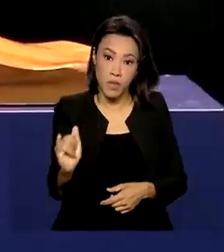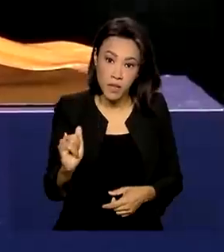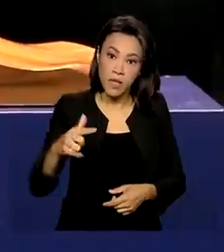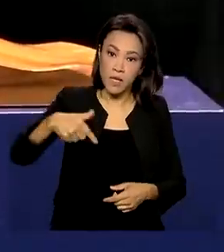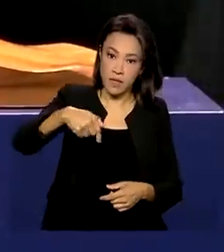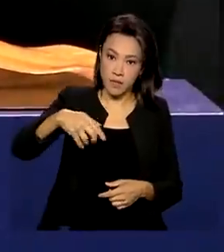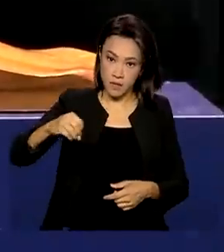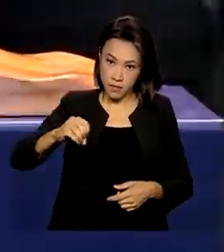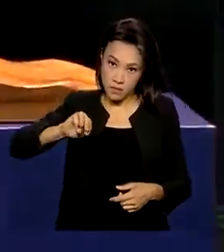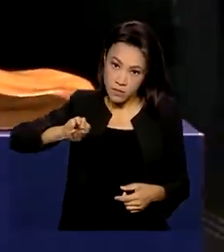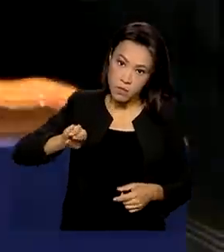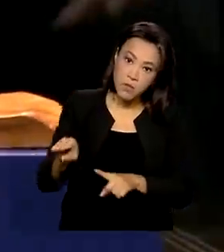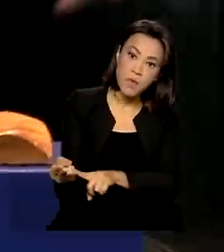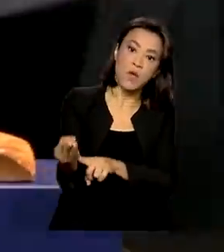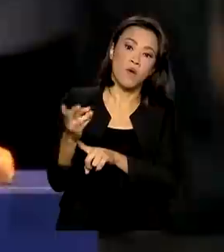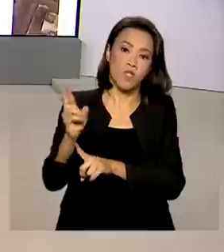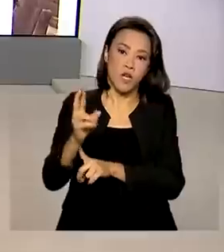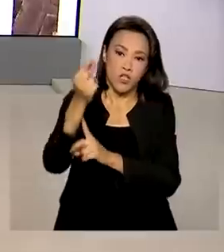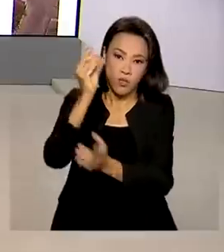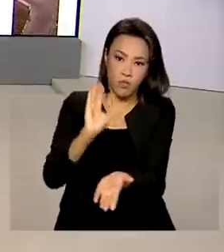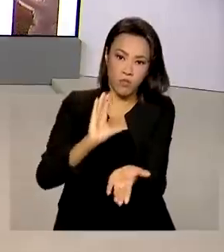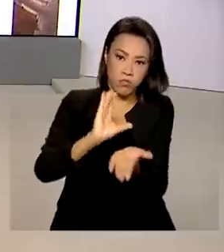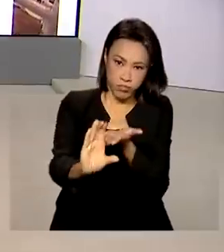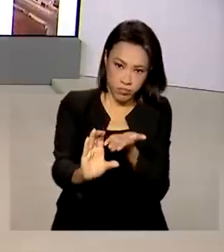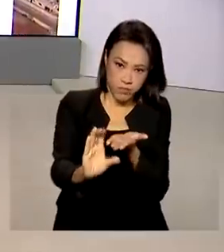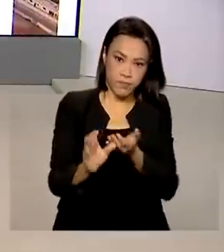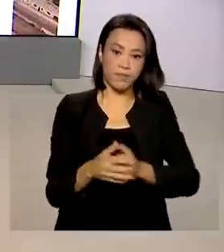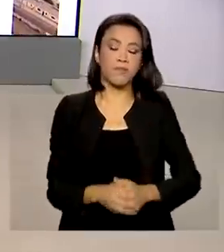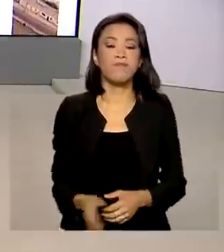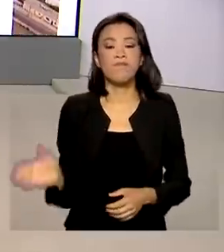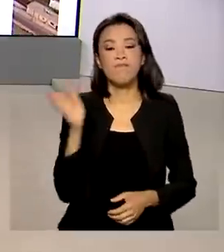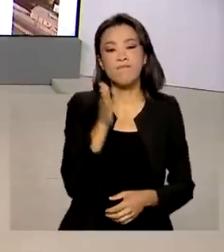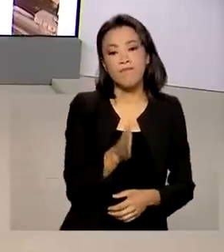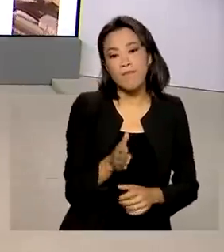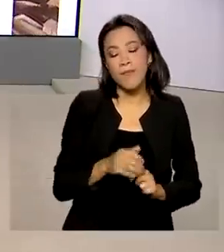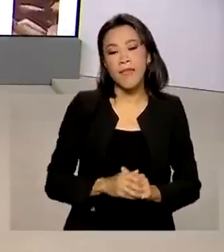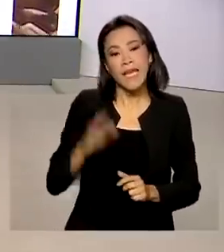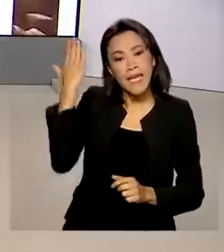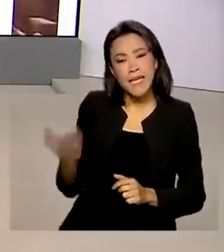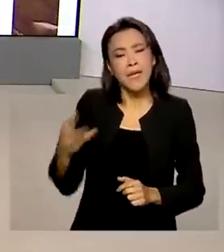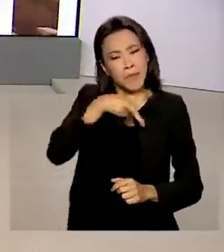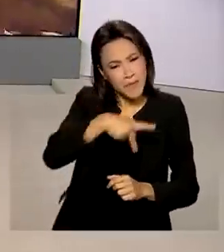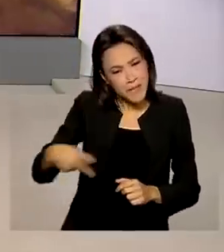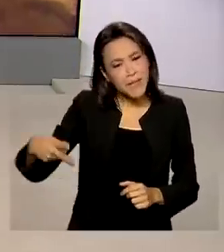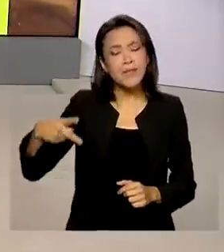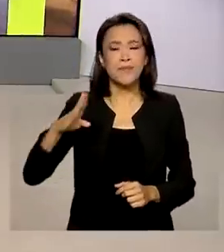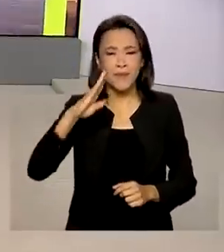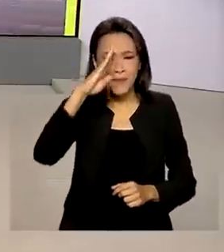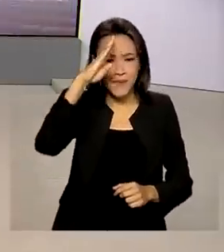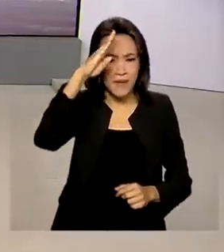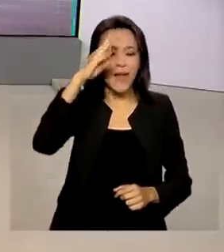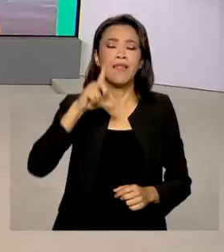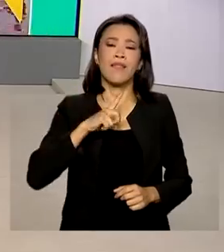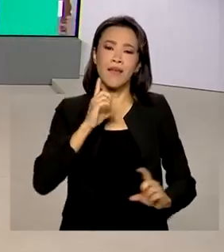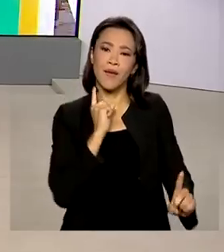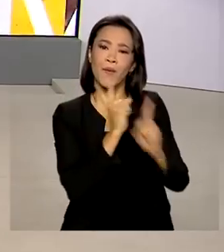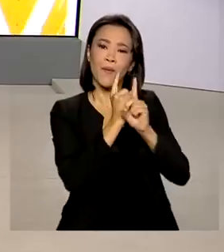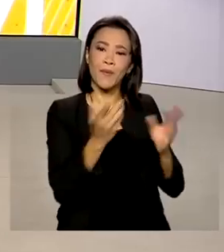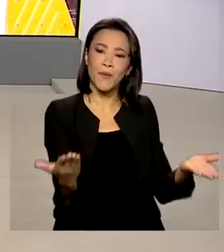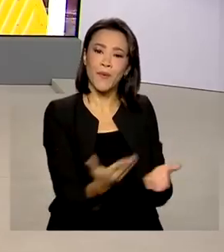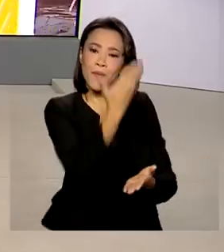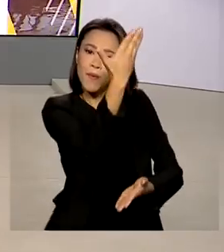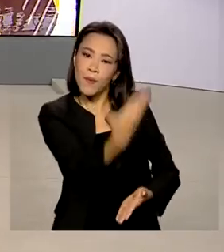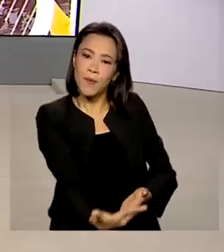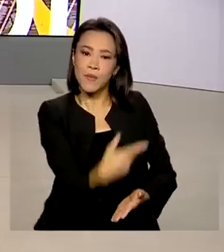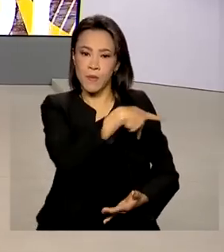bilhões em investimento. E o presidente Jair Bolsonaro tem encontro hoje com o presidente do Paraguai,